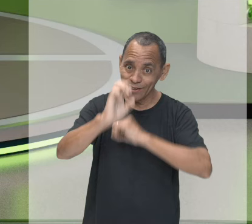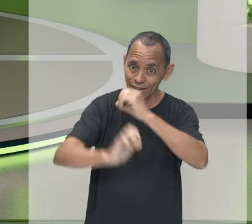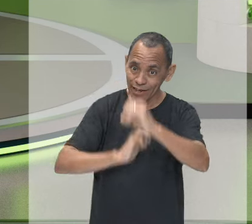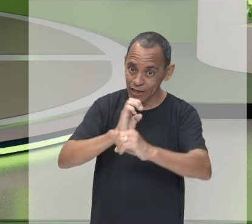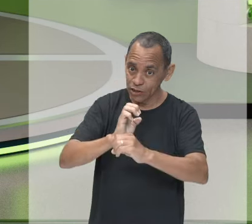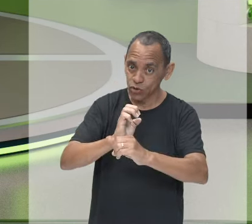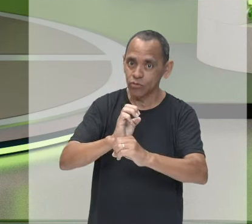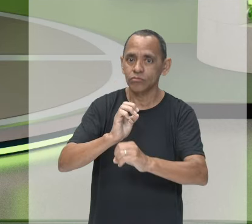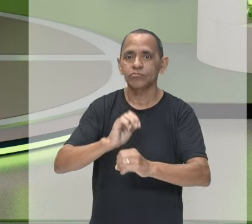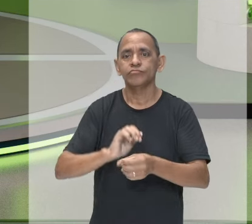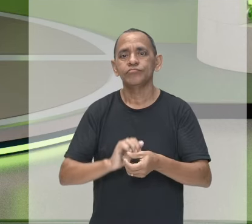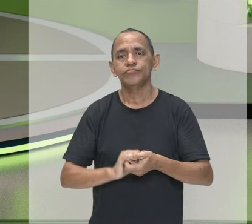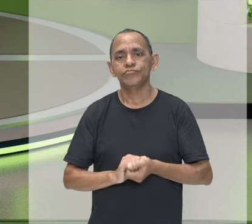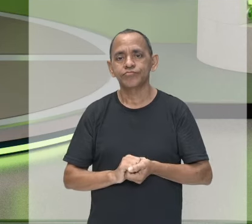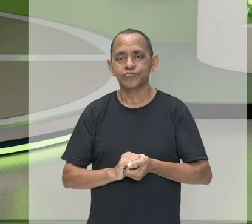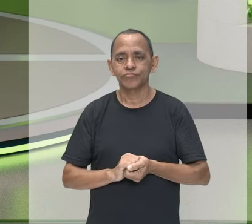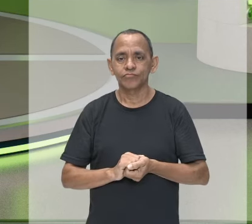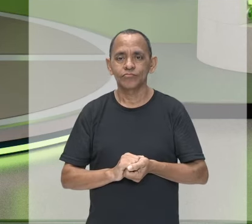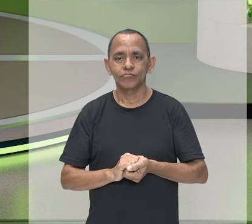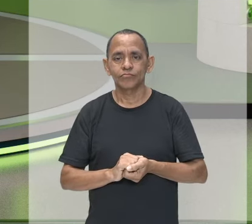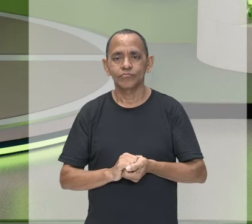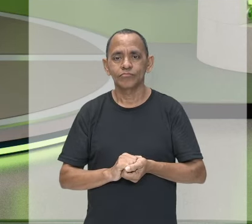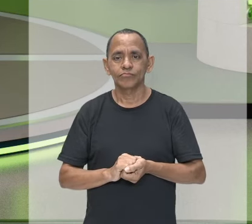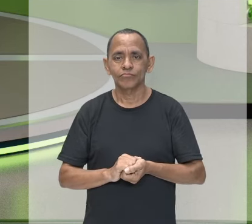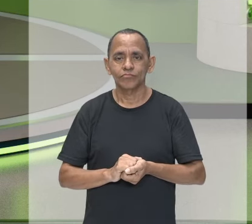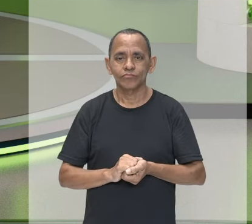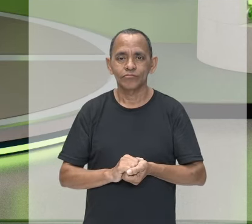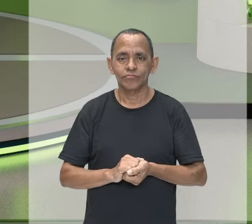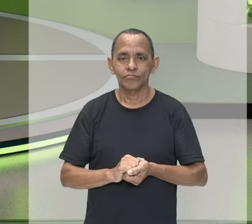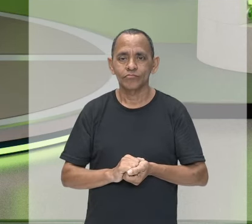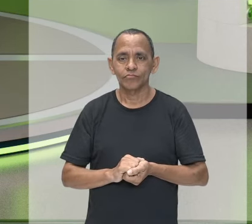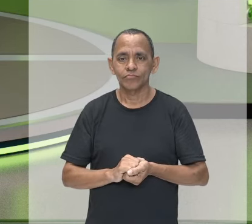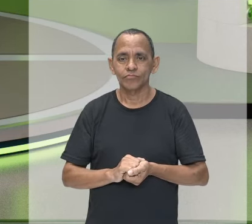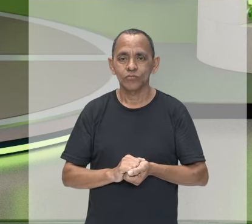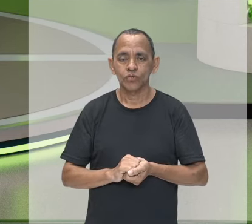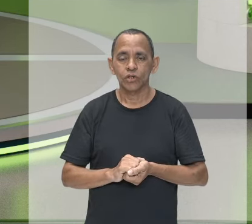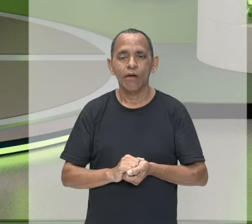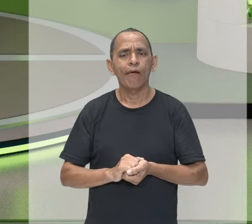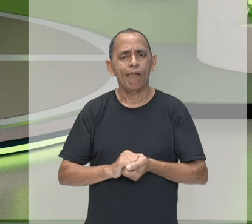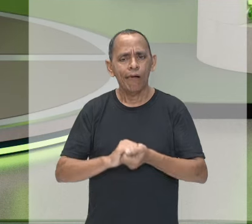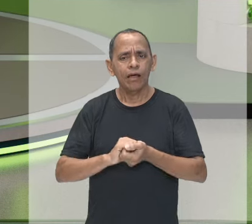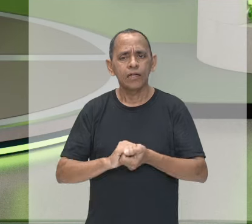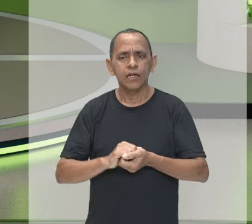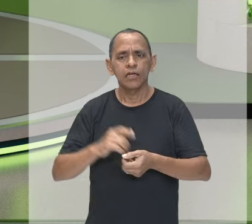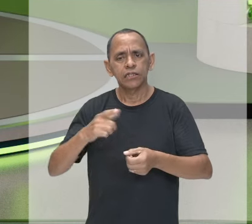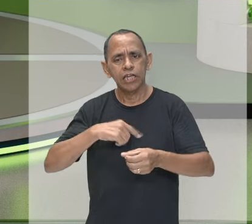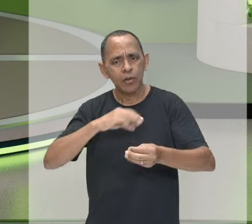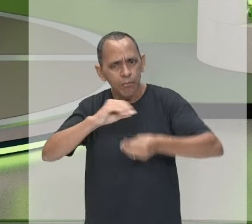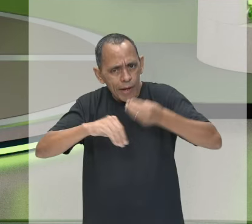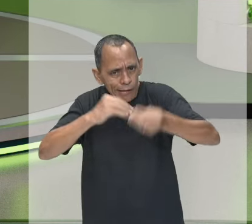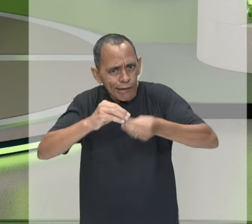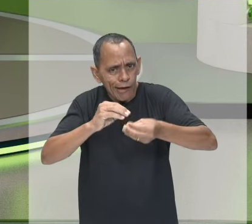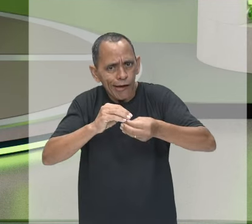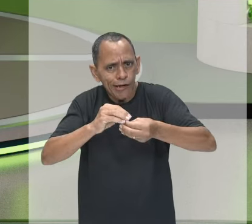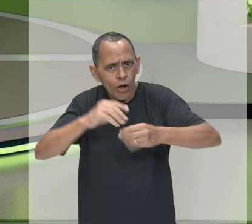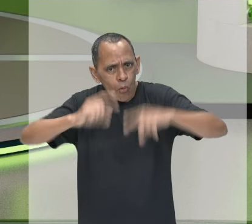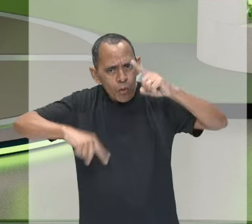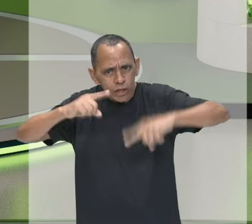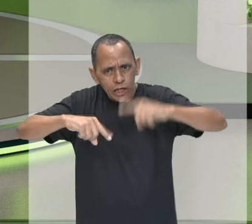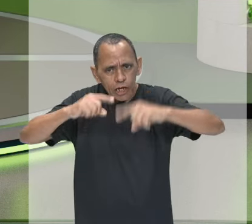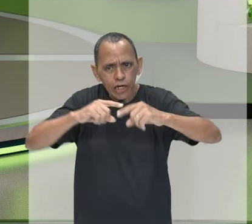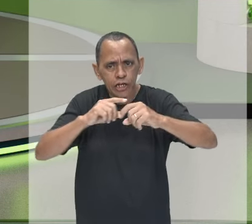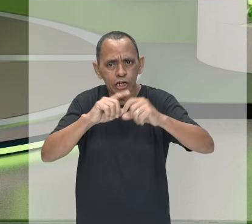quando se fala aí desses elétrons, eu tenho aqui o seguinte, cargas positivas você tem, o que é uma carga positiva?